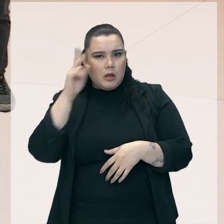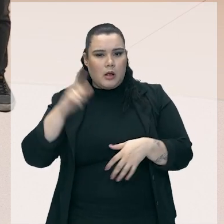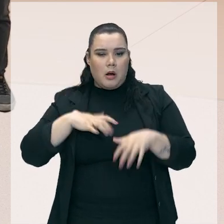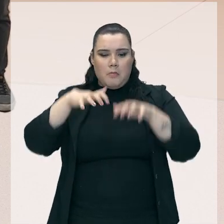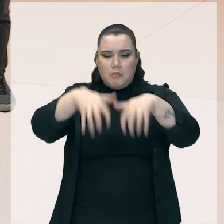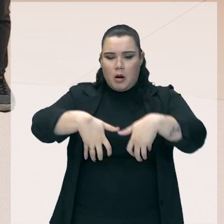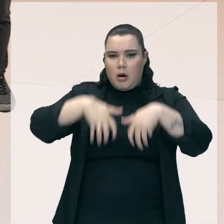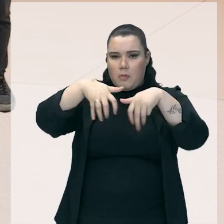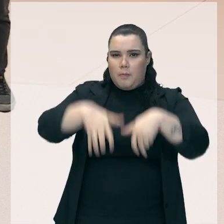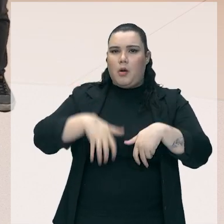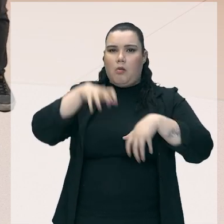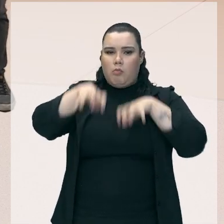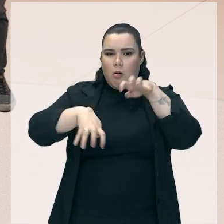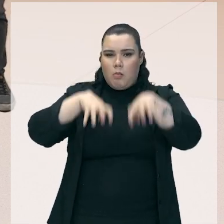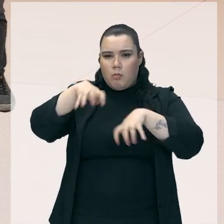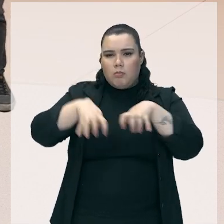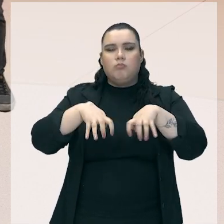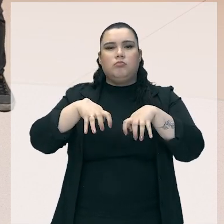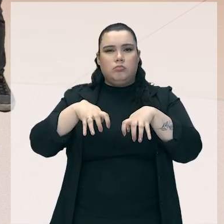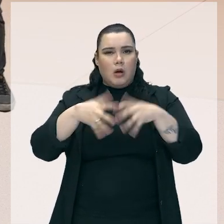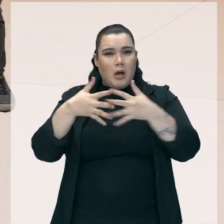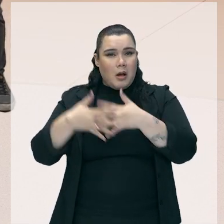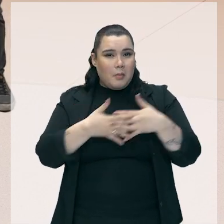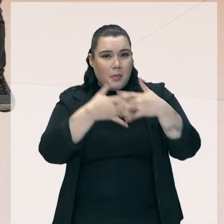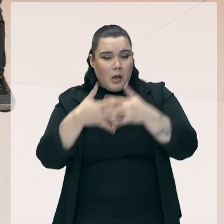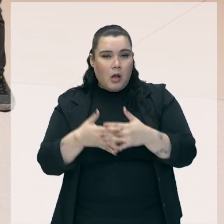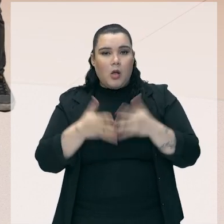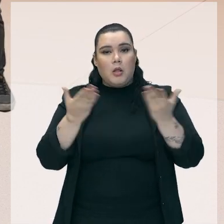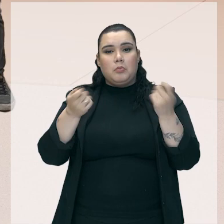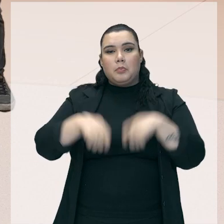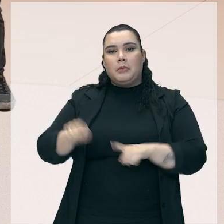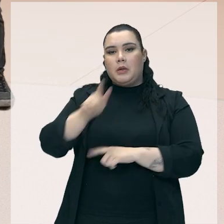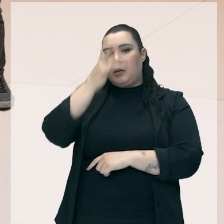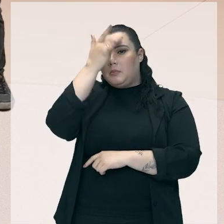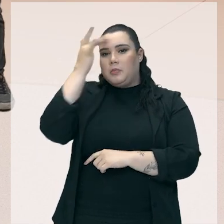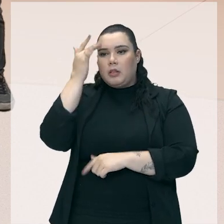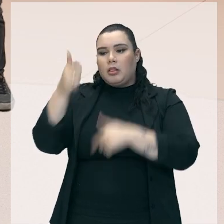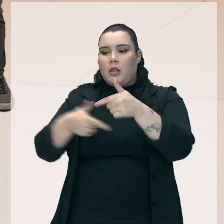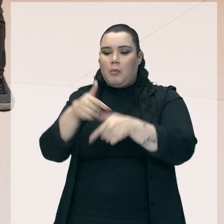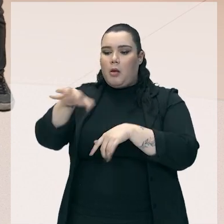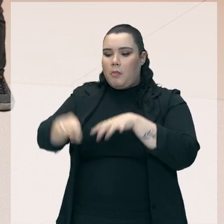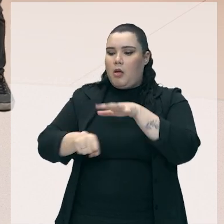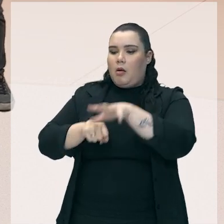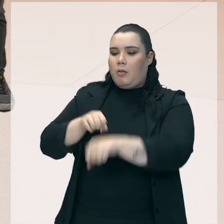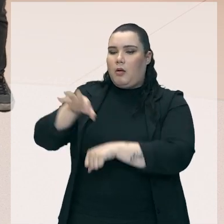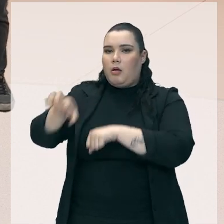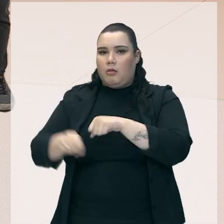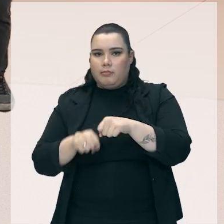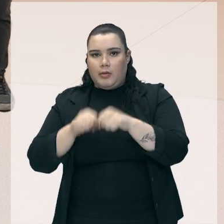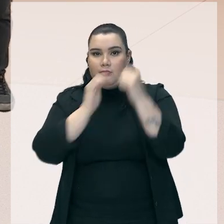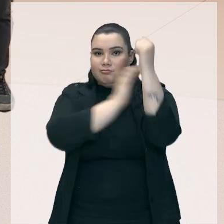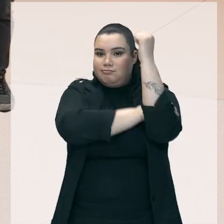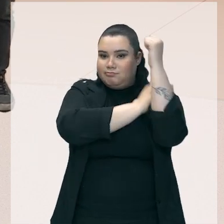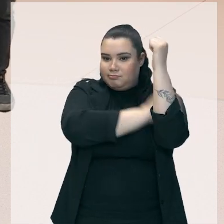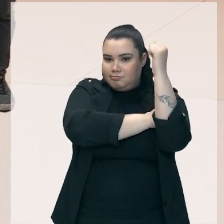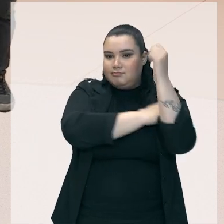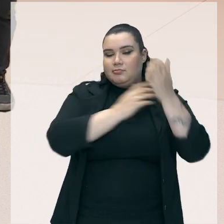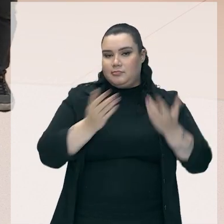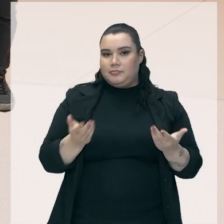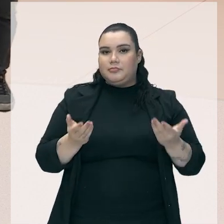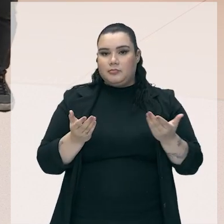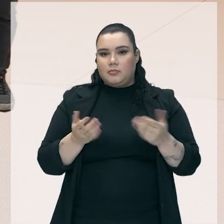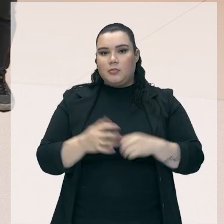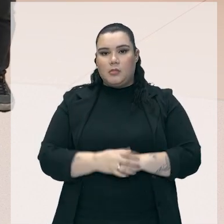colheitadeiras, elas tiram a necessidade de ter pessoas para fazer aquele trabalho ali braçal. Nas indústrias, funciona da mesma